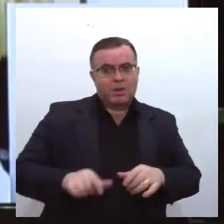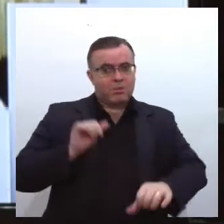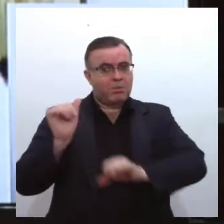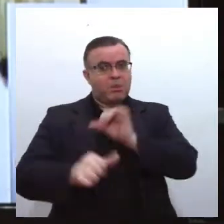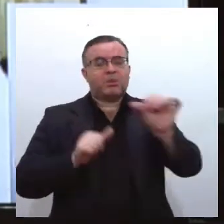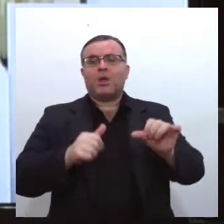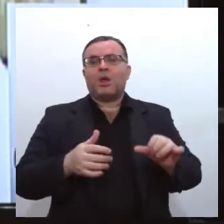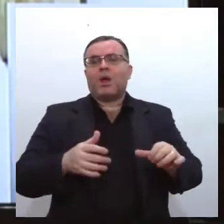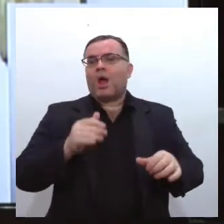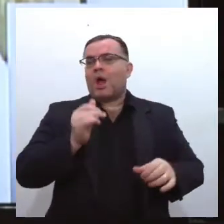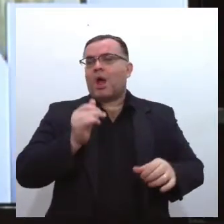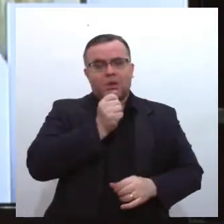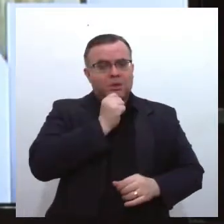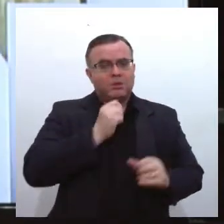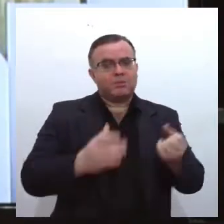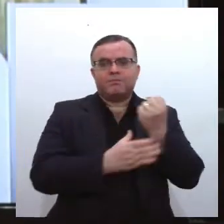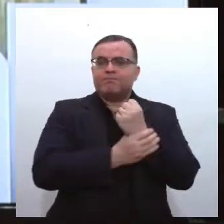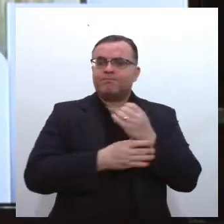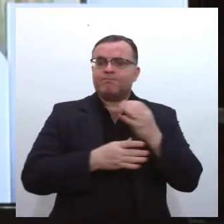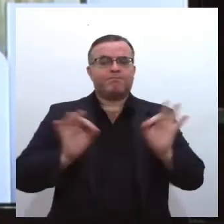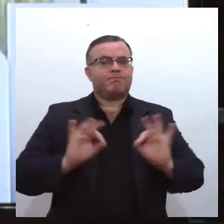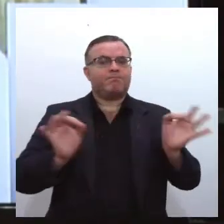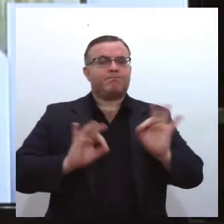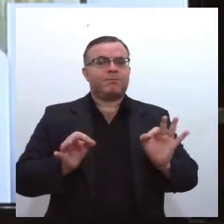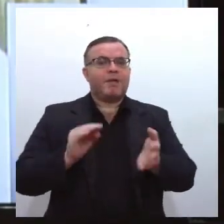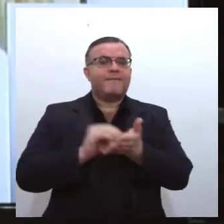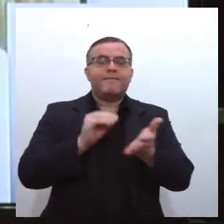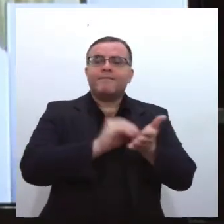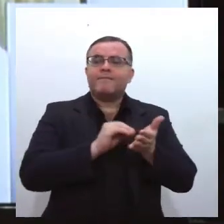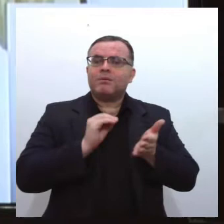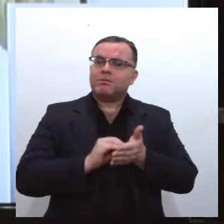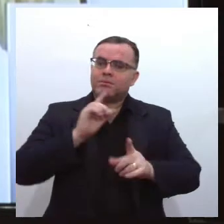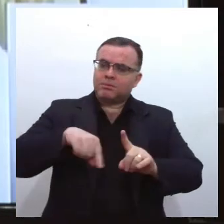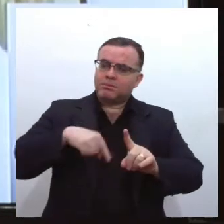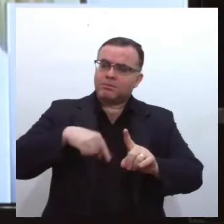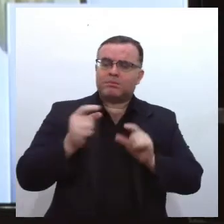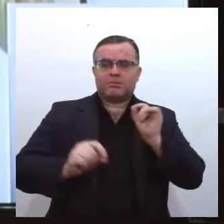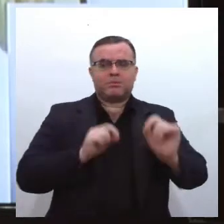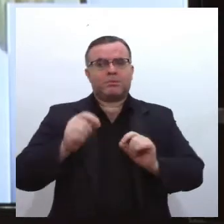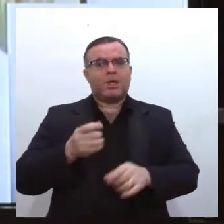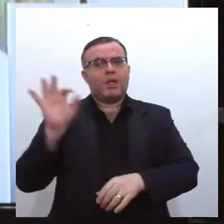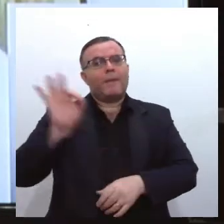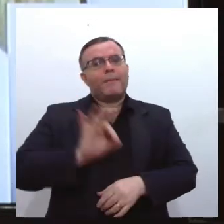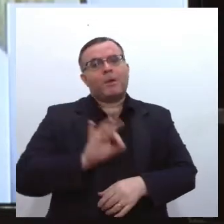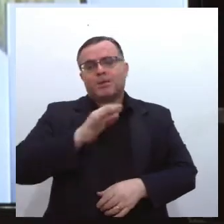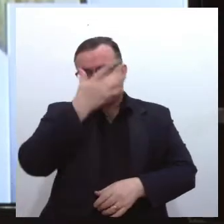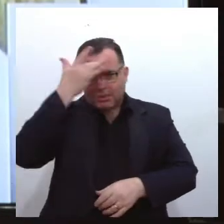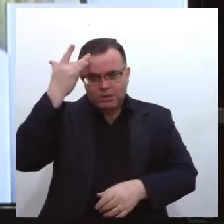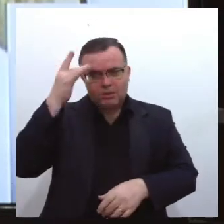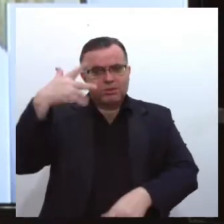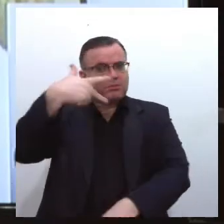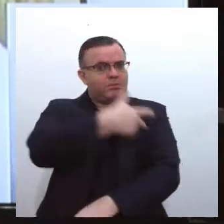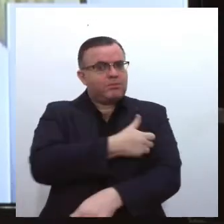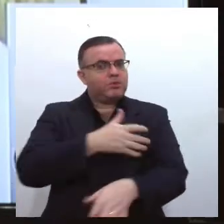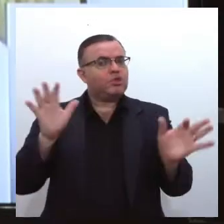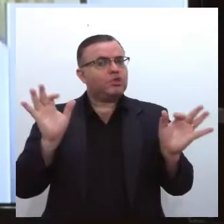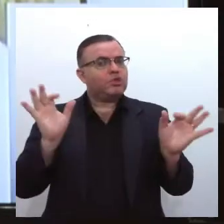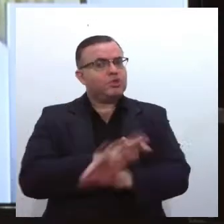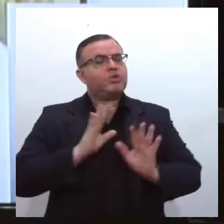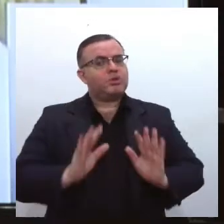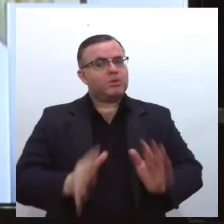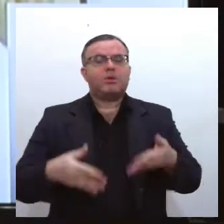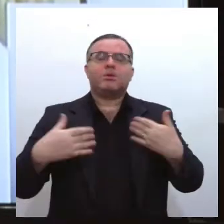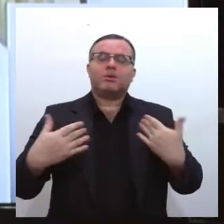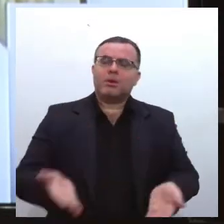não é um cenário seguro, dada a falta de doses e a porcentagem de pessoas vacinadas. O deputado também fez um apelo ao